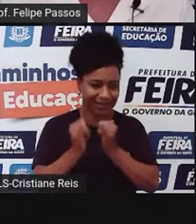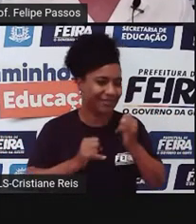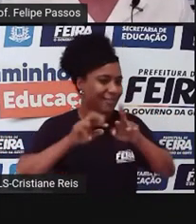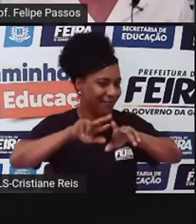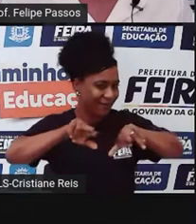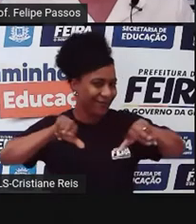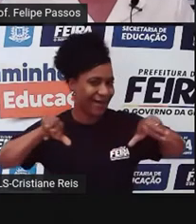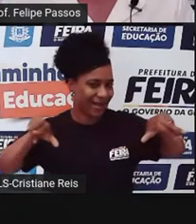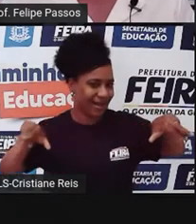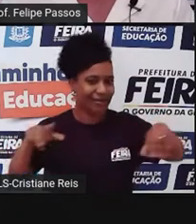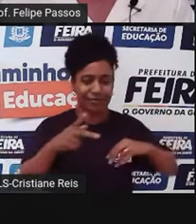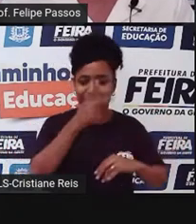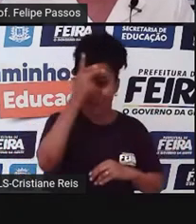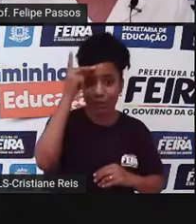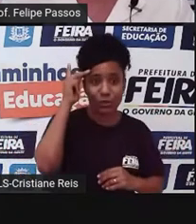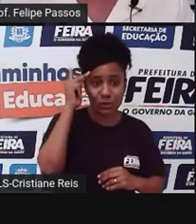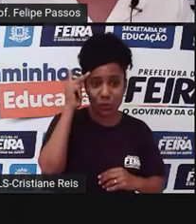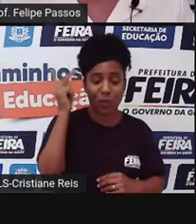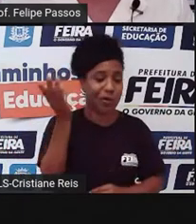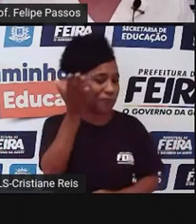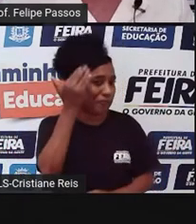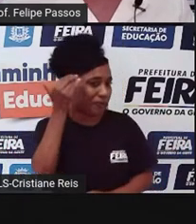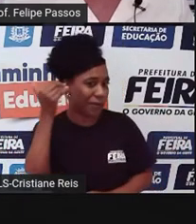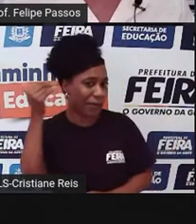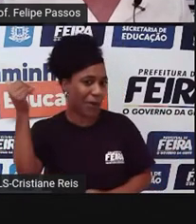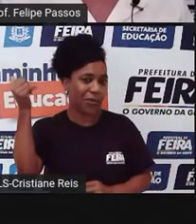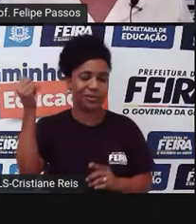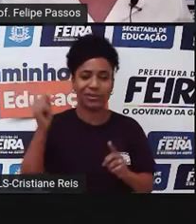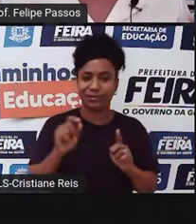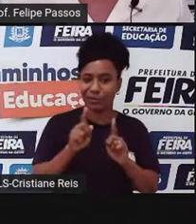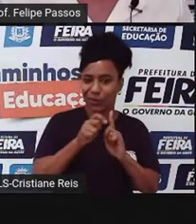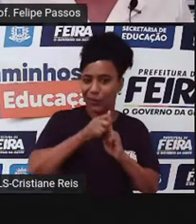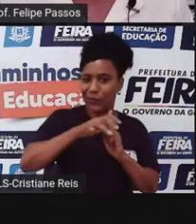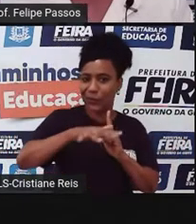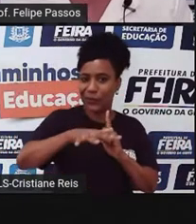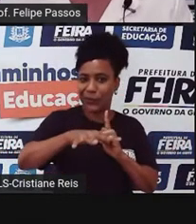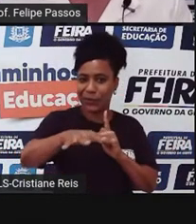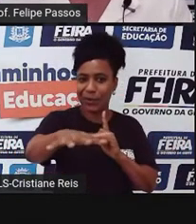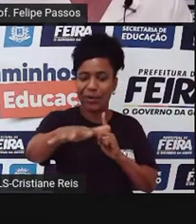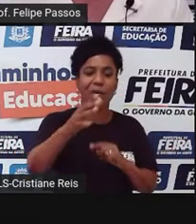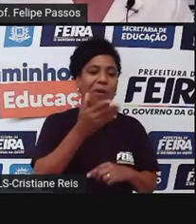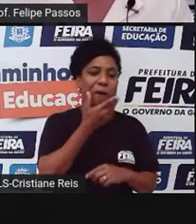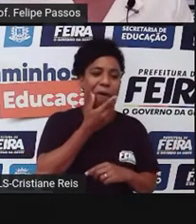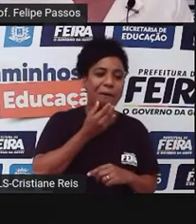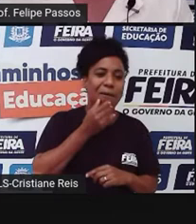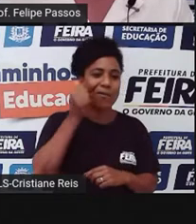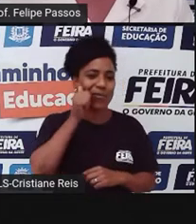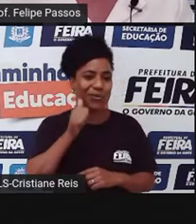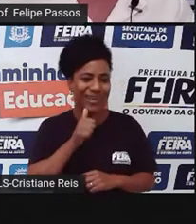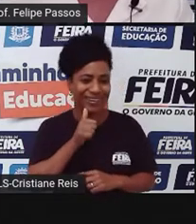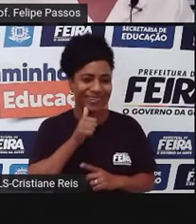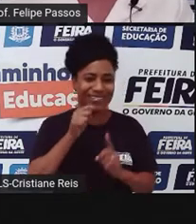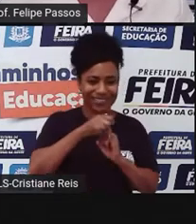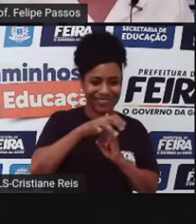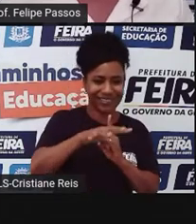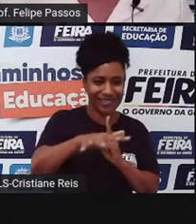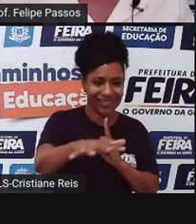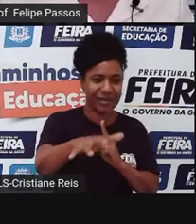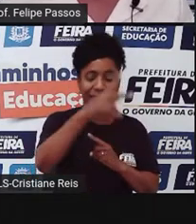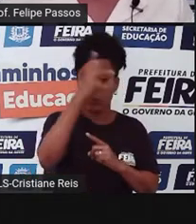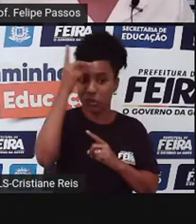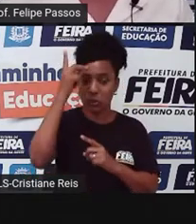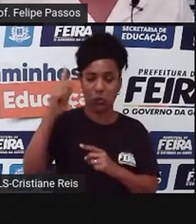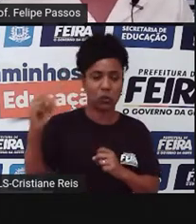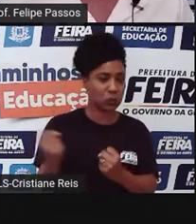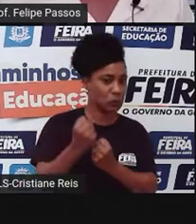Pessoas mais influentes da história, mulheres mais influentes da história, homens mais influentes da história, pessoas mais poderosas